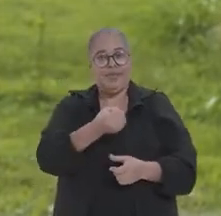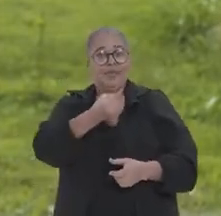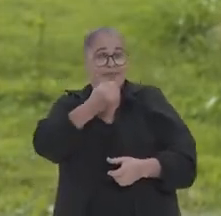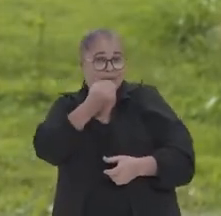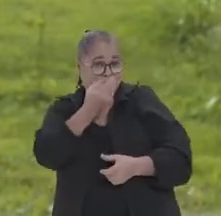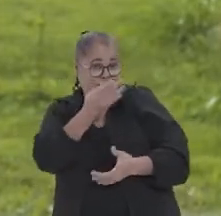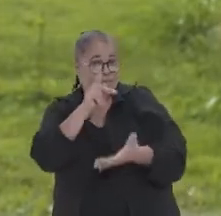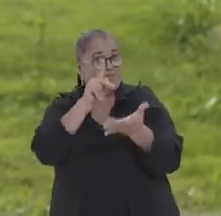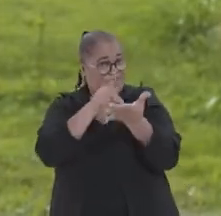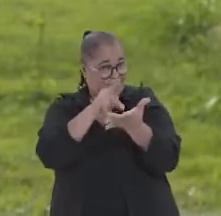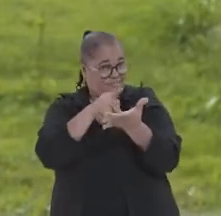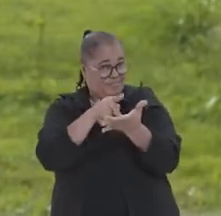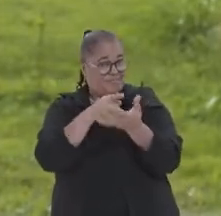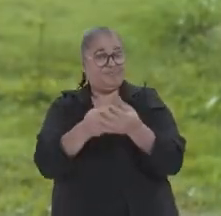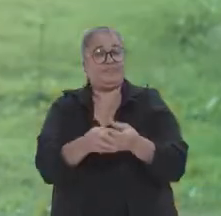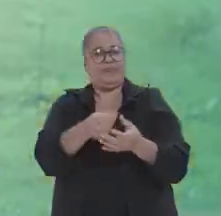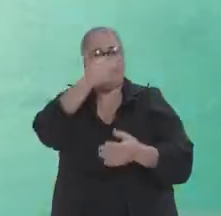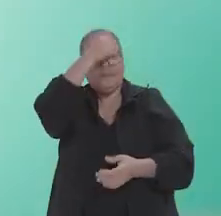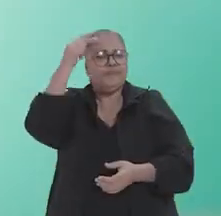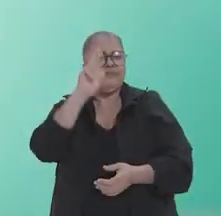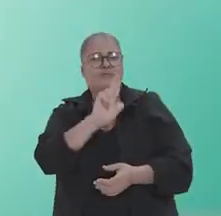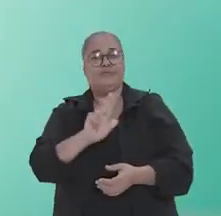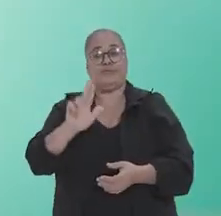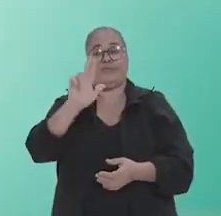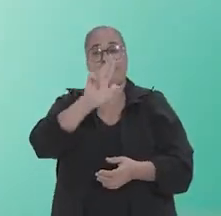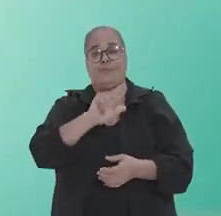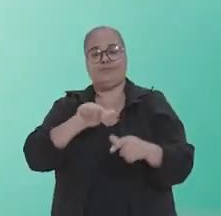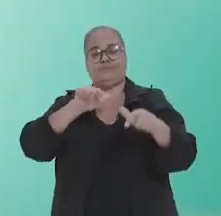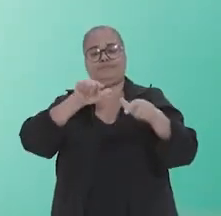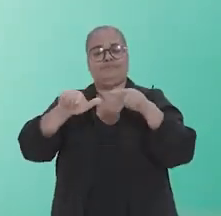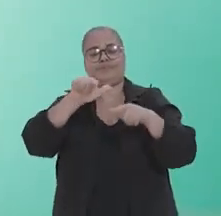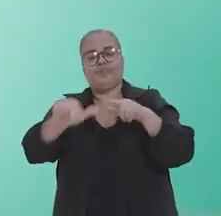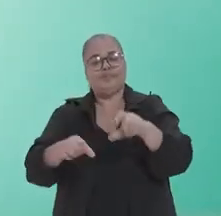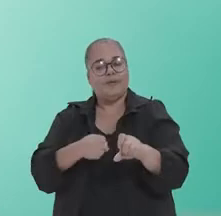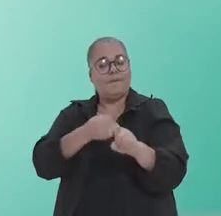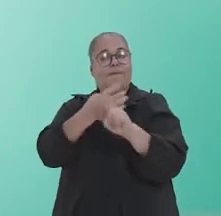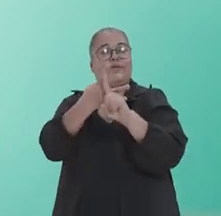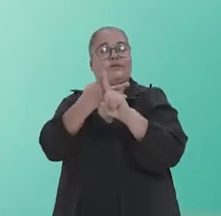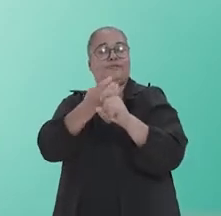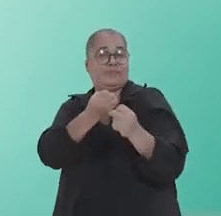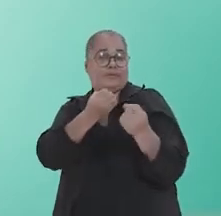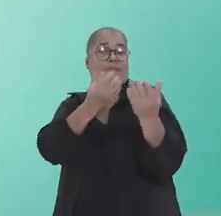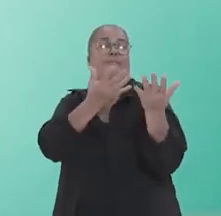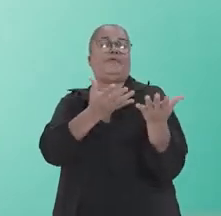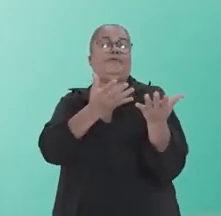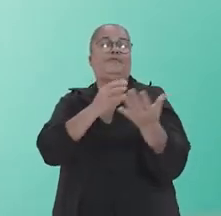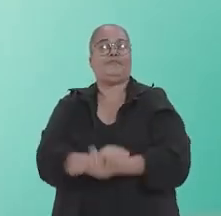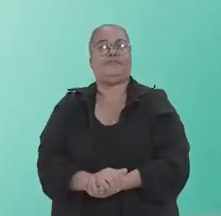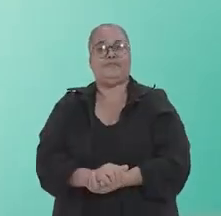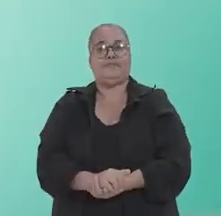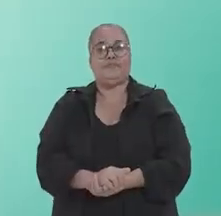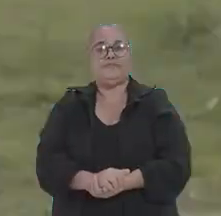Ela não é uma maravilha. Prefeitura de Uberlândia. Fazer mais. Fazer bem.